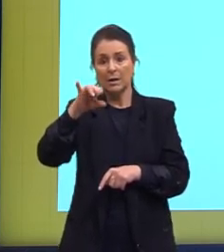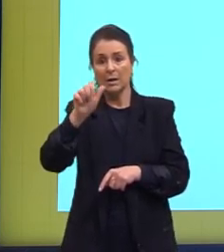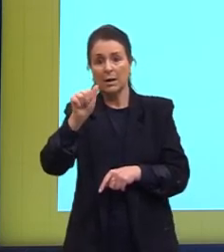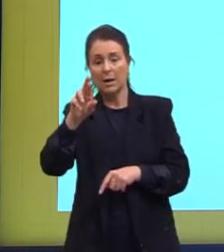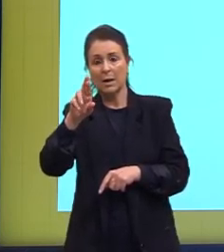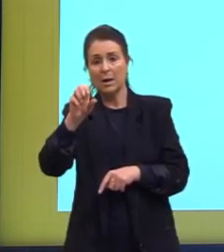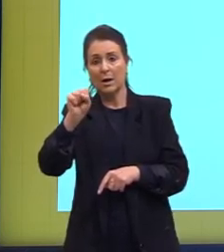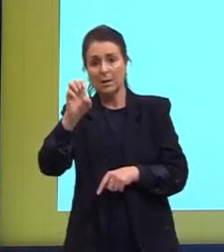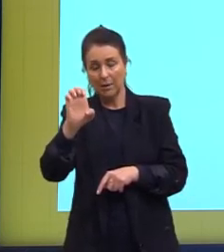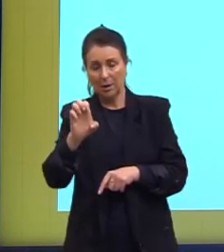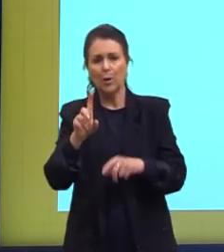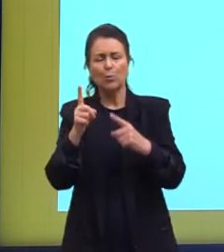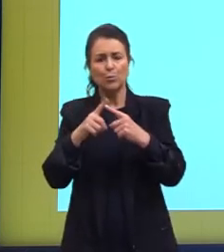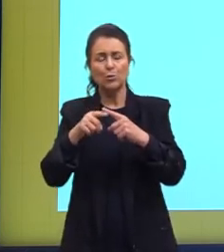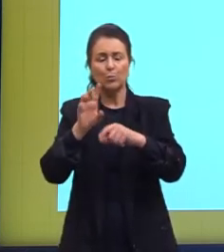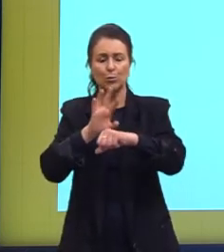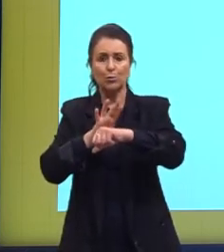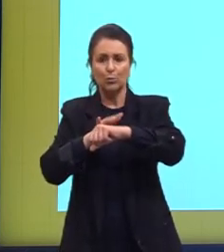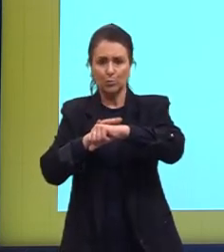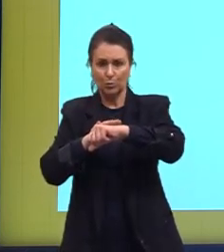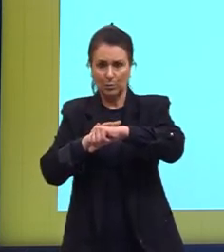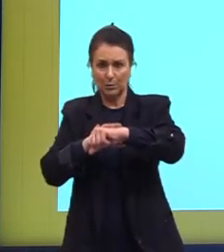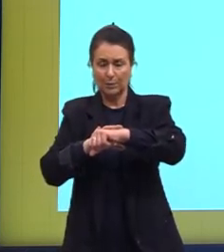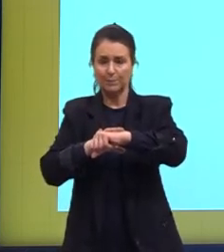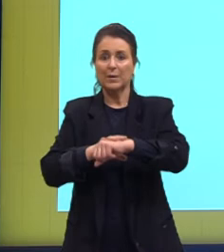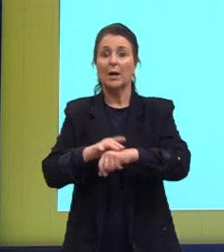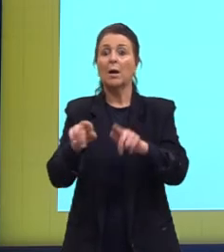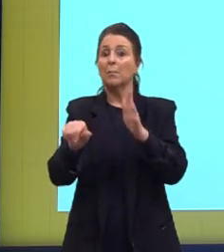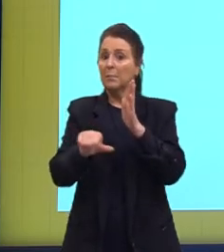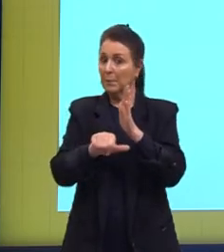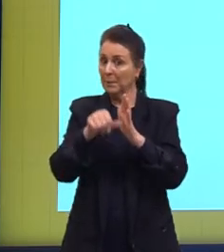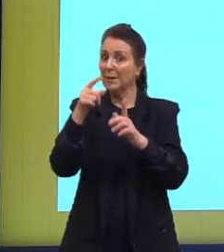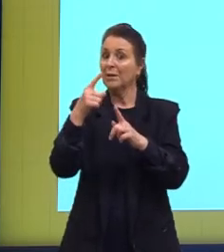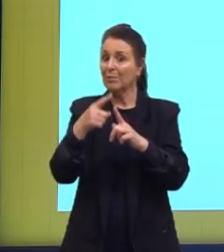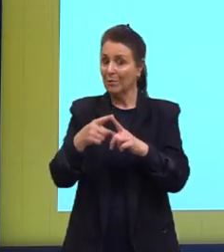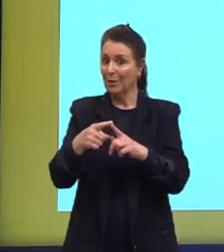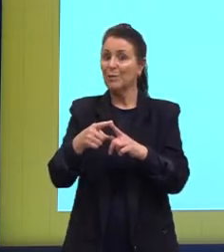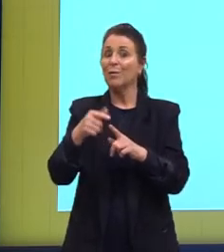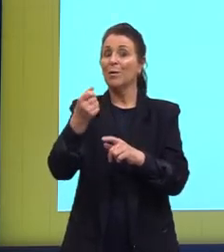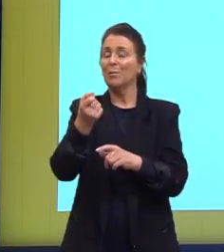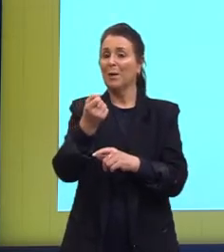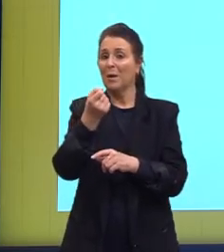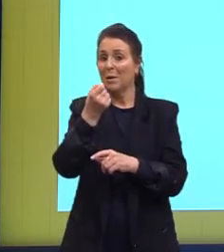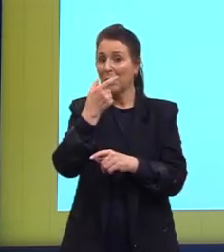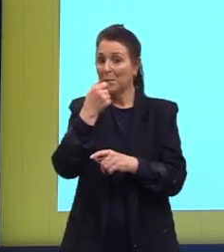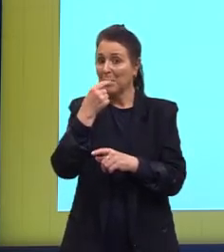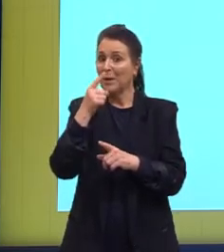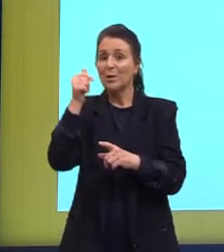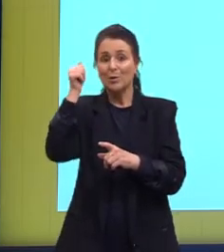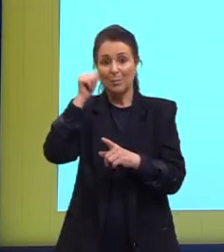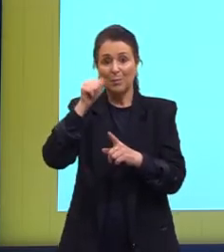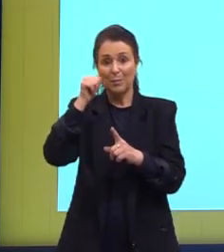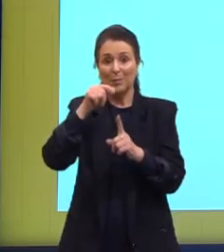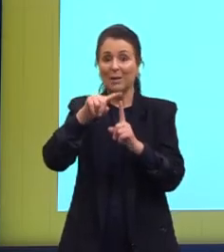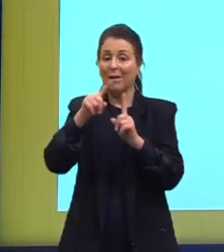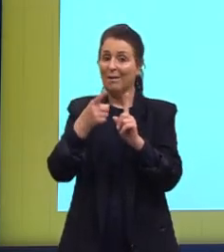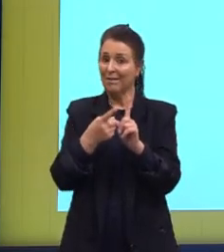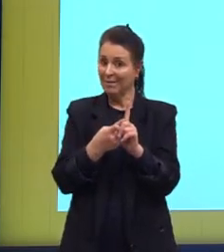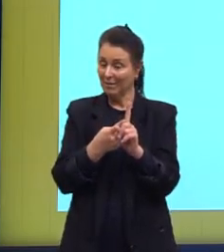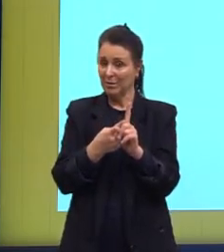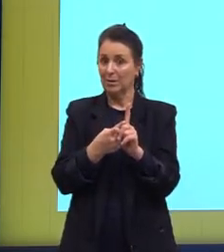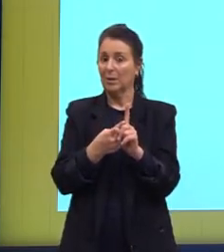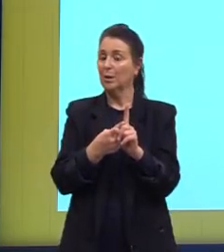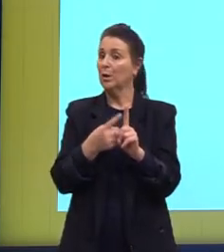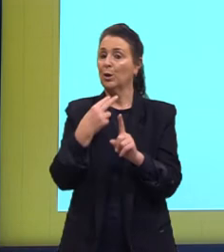funcional, ele funciona, mas para o primeiro uso que foi para enjoo, não deu certo. Então, nós temos o